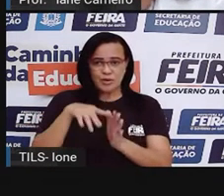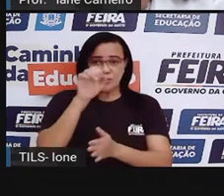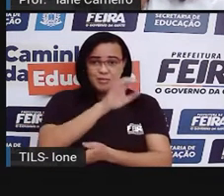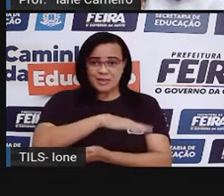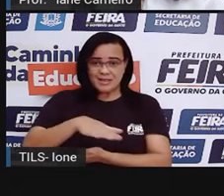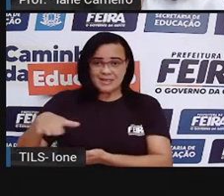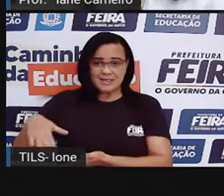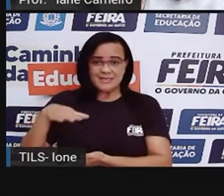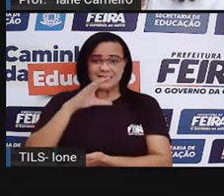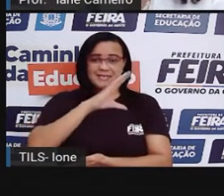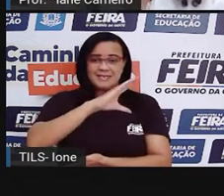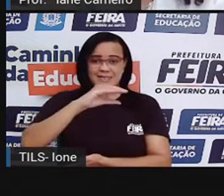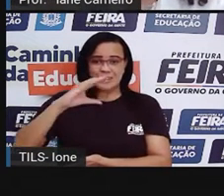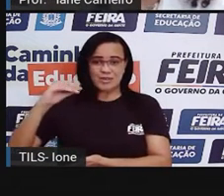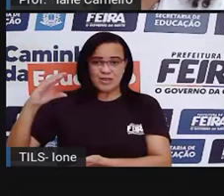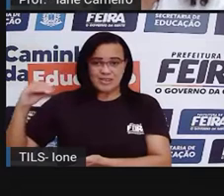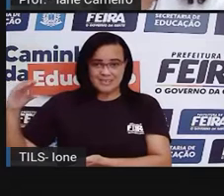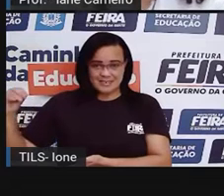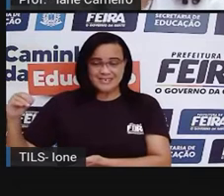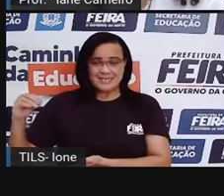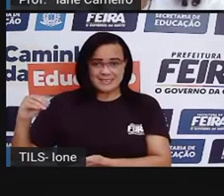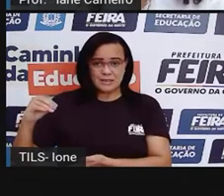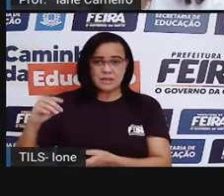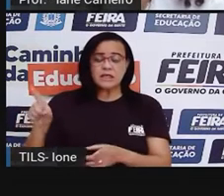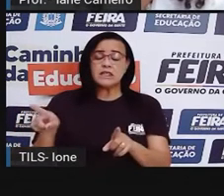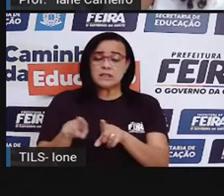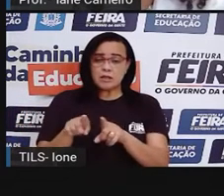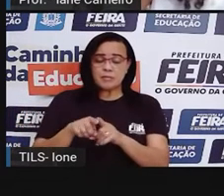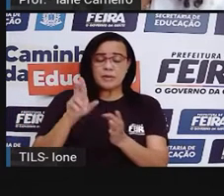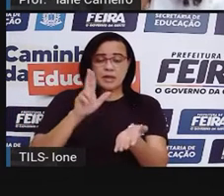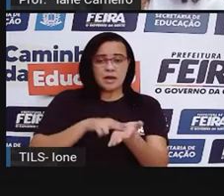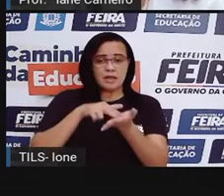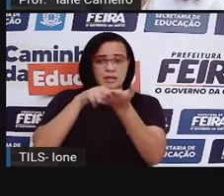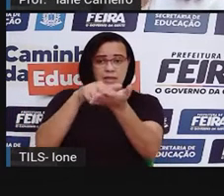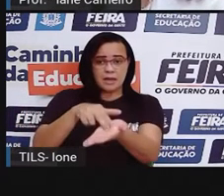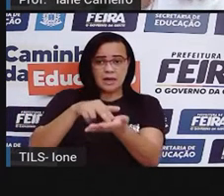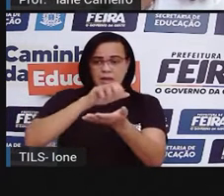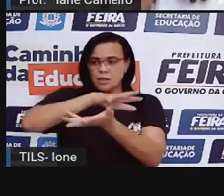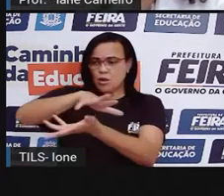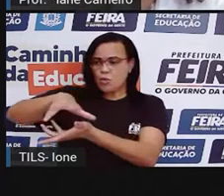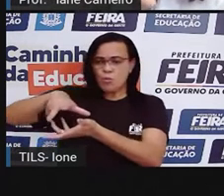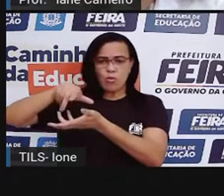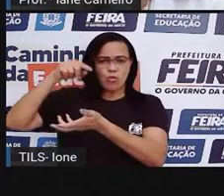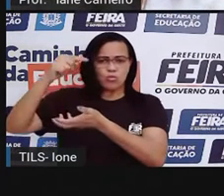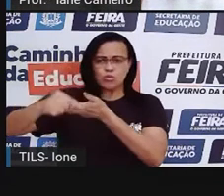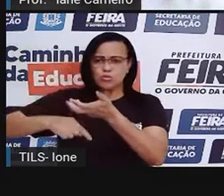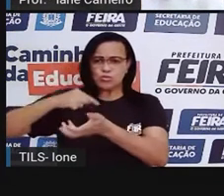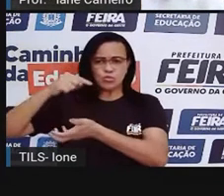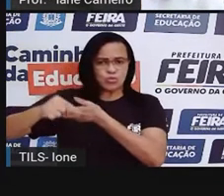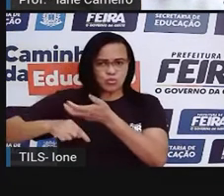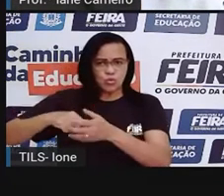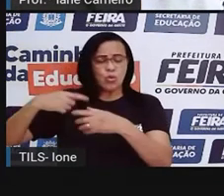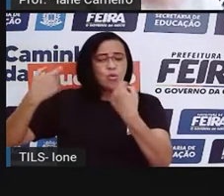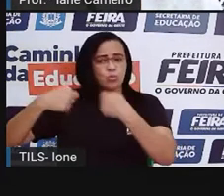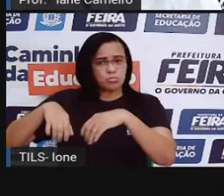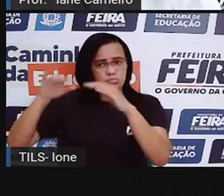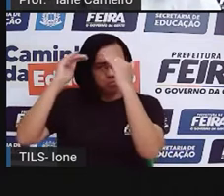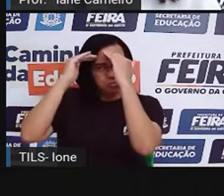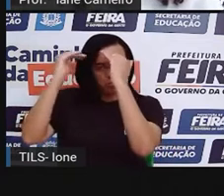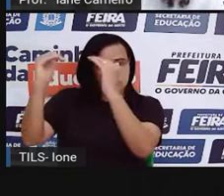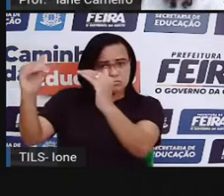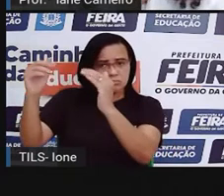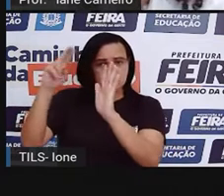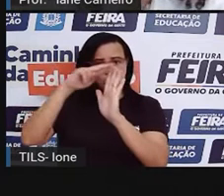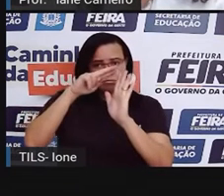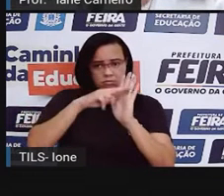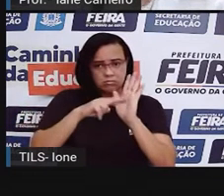universal, que todos os países precisam seguir, existe um estatuto, né, que faz parte dessa regra, dessa